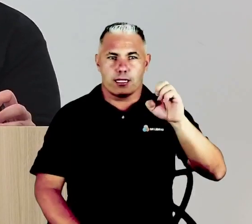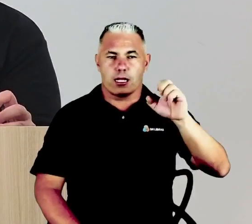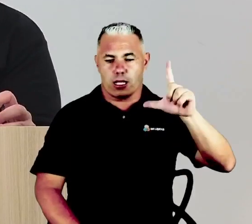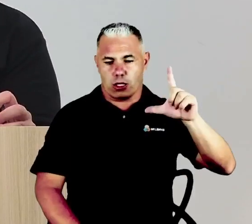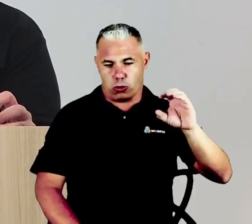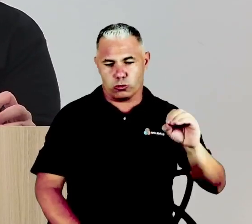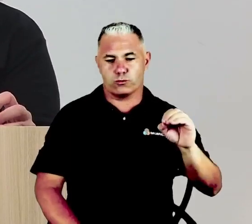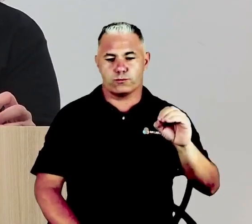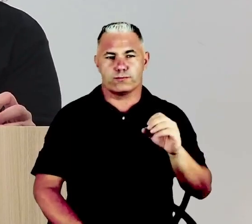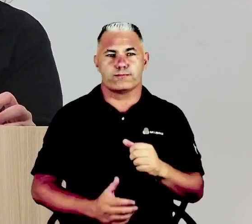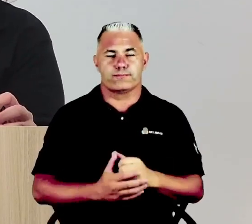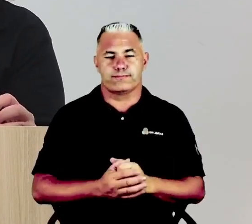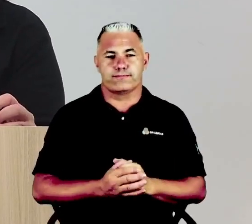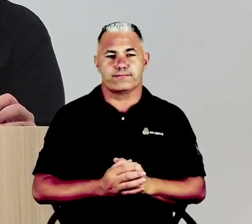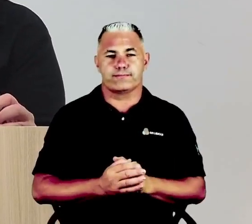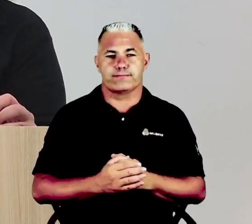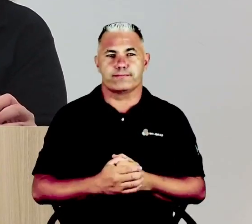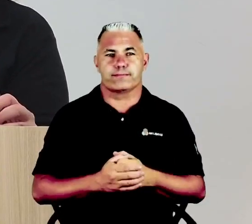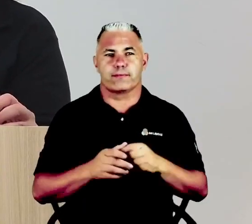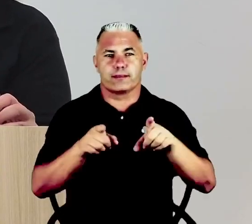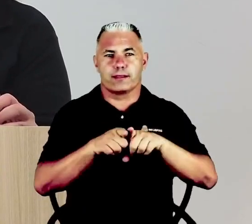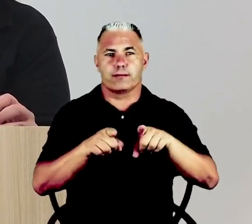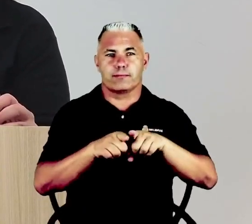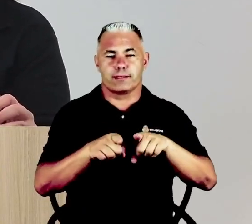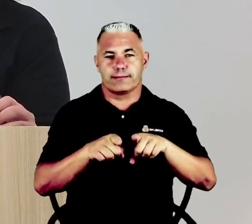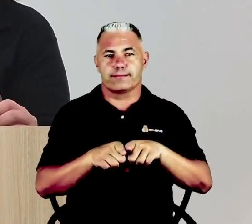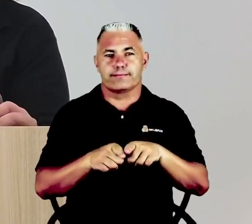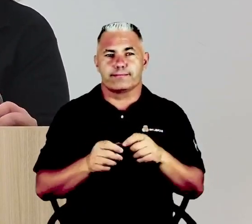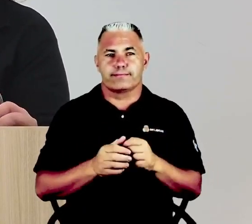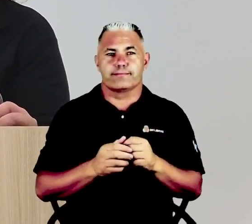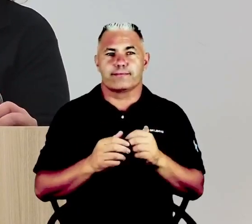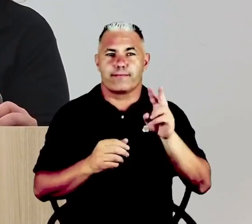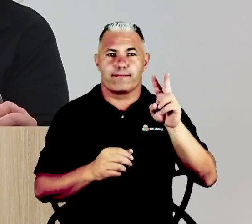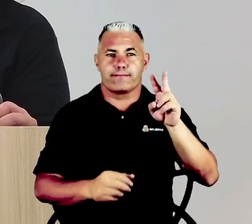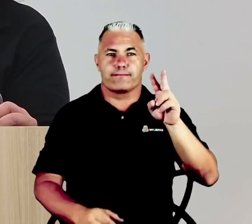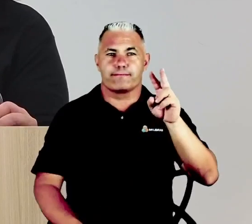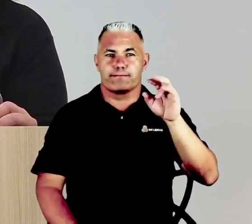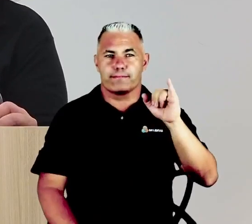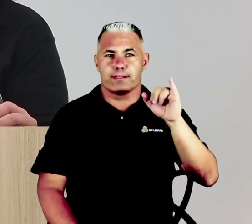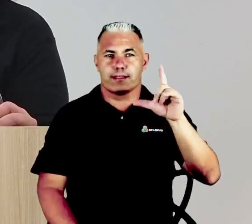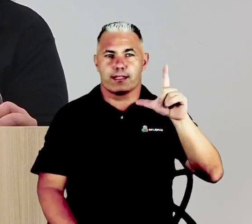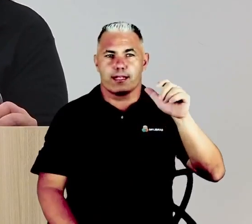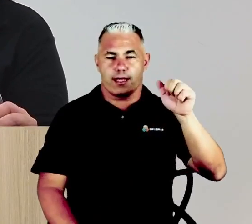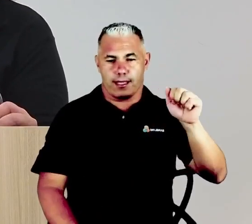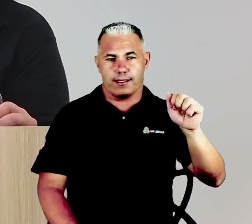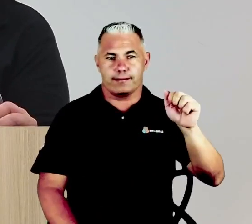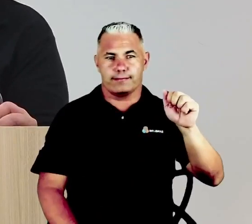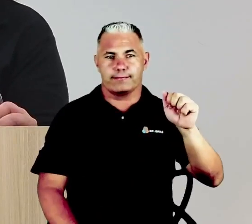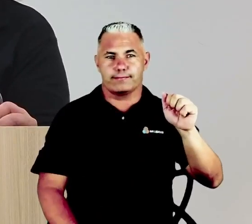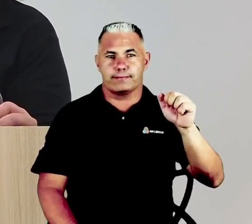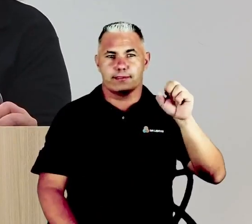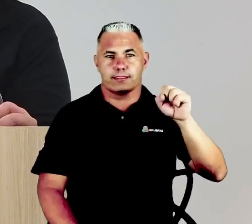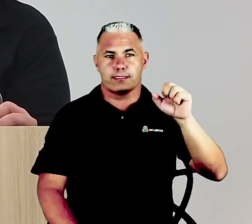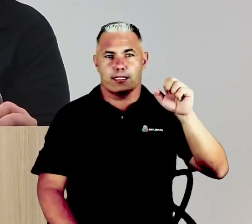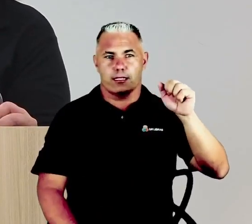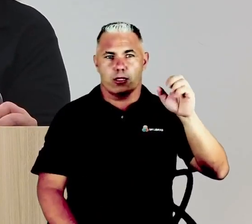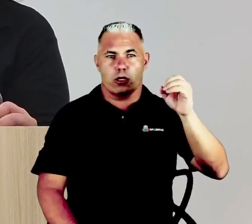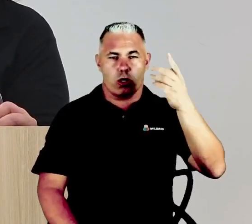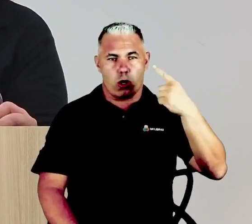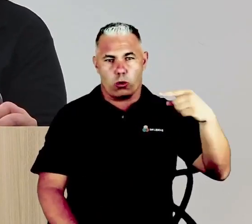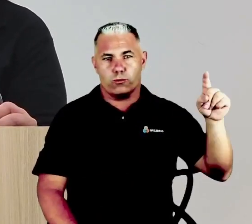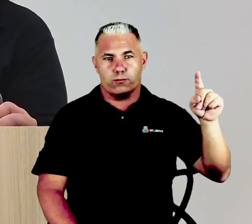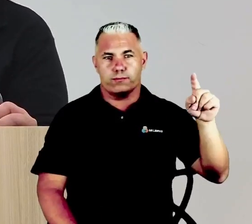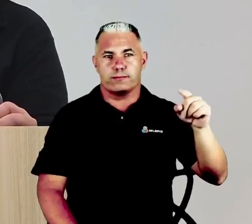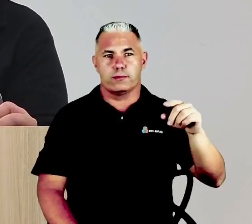O gabinete itinerante dessa semana será lá na Vila São Domingos. Você que é da Vila São Domingos, por favor, compareça, leva as suas demandas